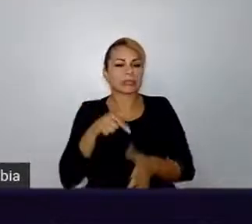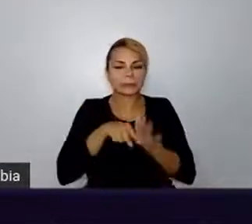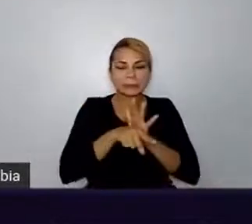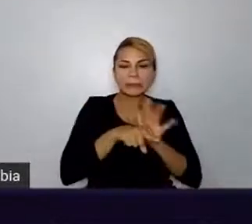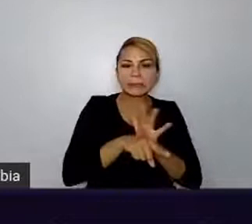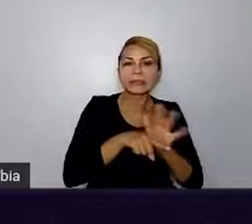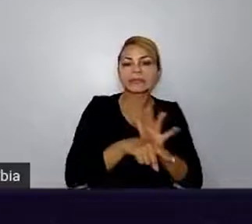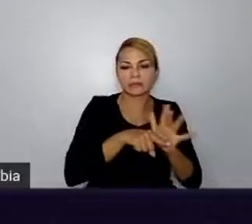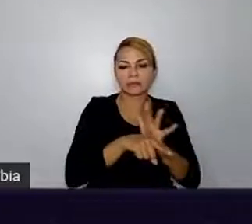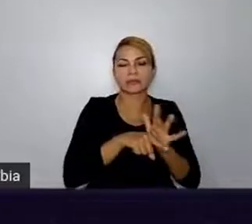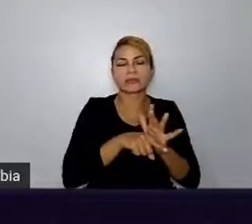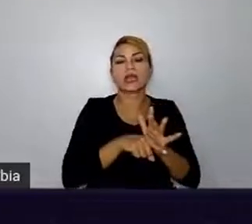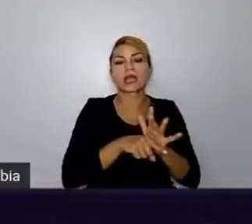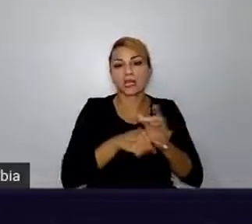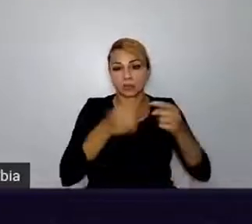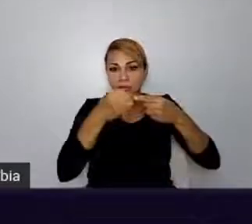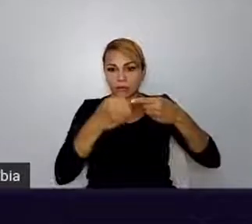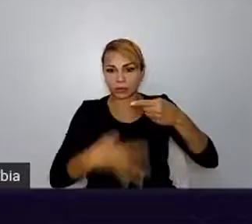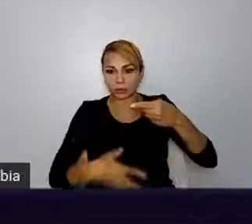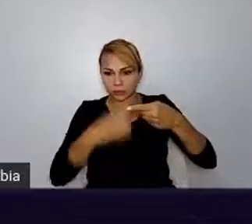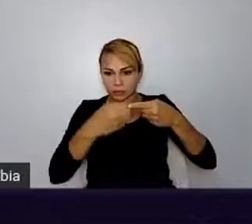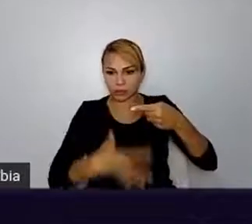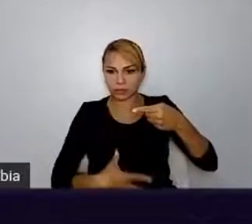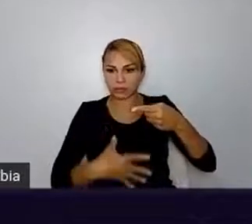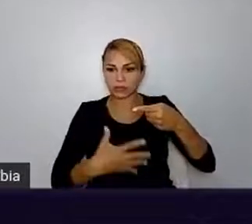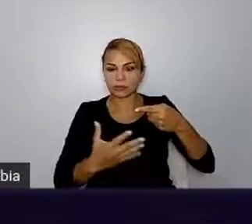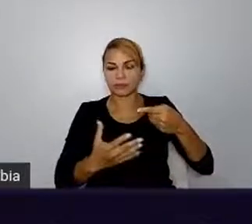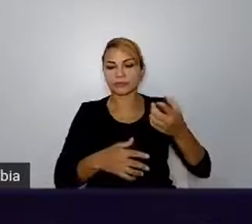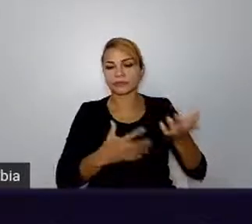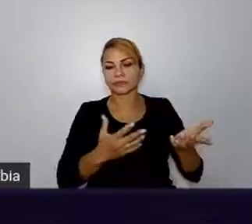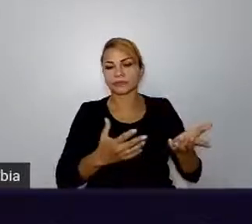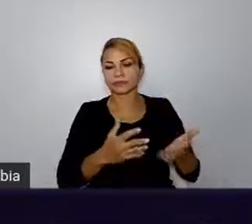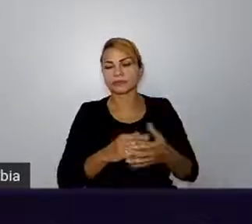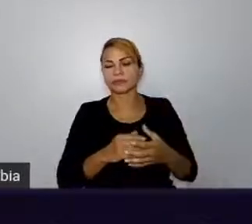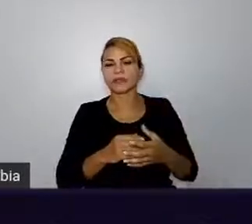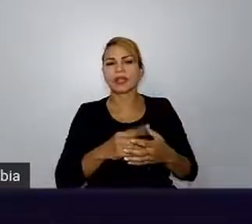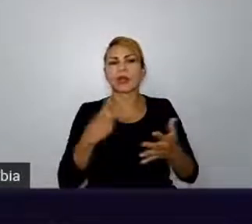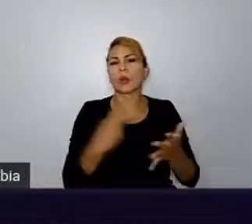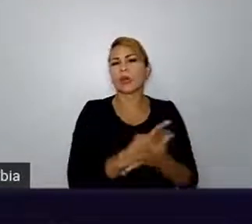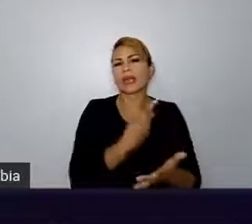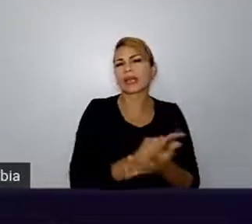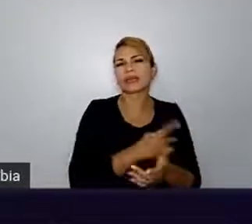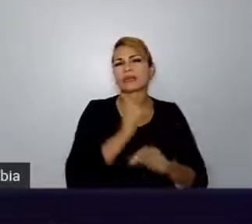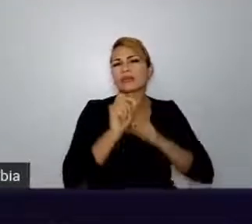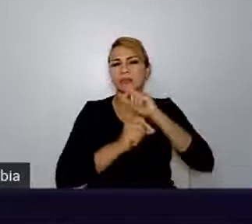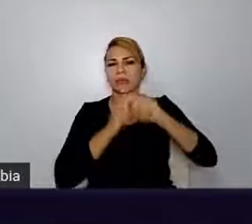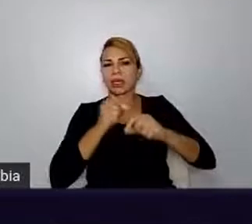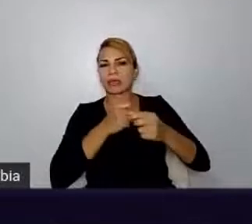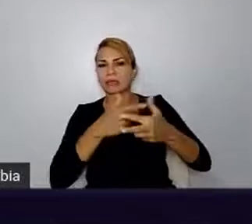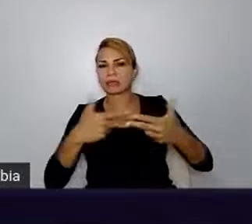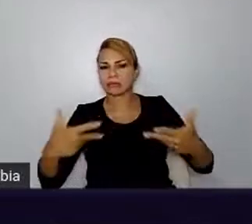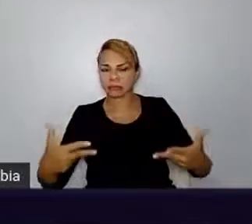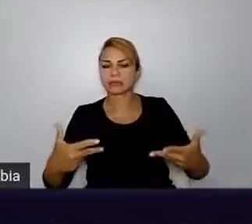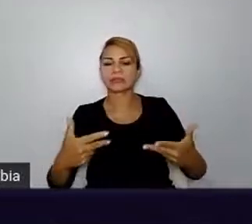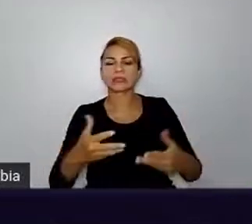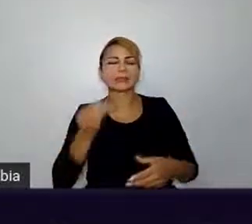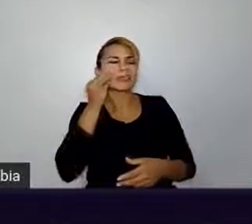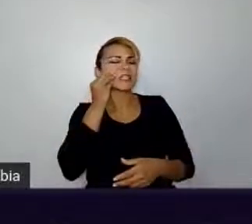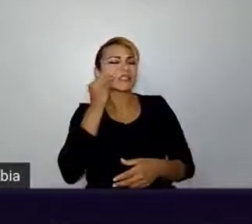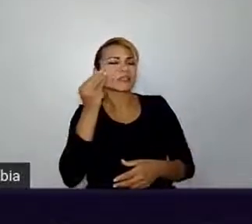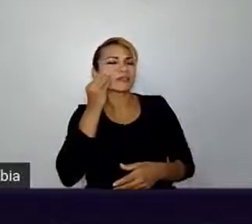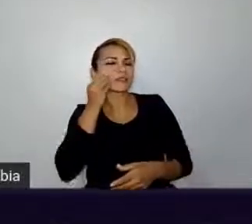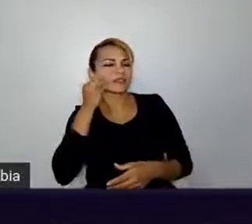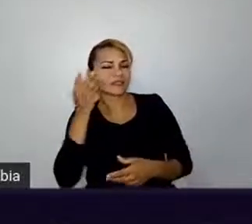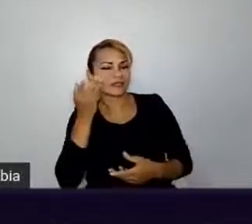no Google, tento pesquisar ali, tipo, ah, o erro que está dando, as coisas e tal, tentar, né, levantar, dar uma